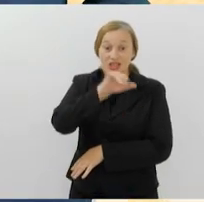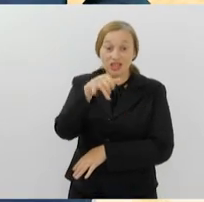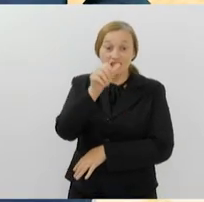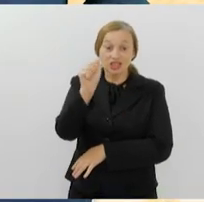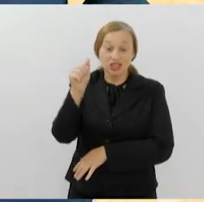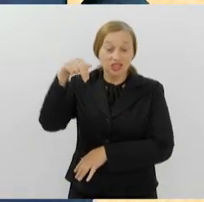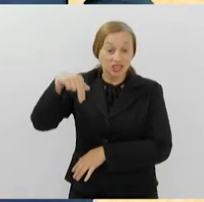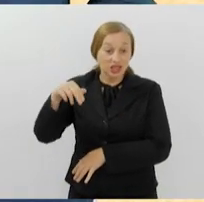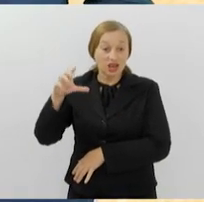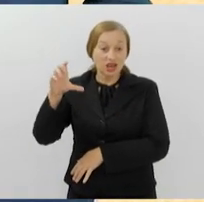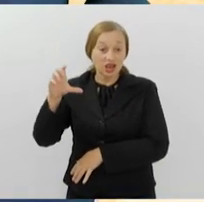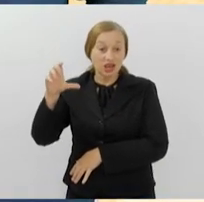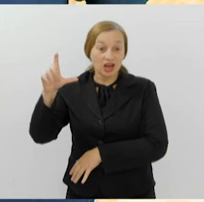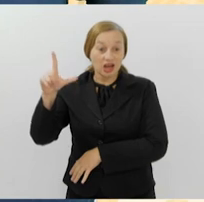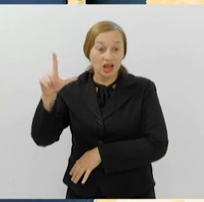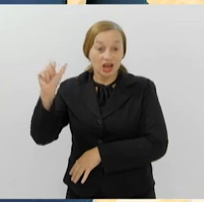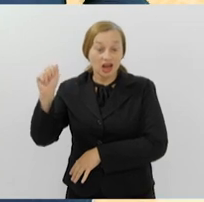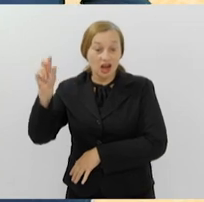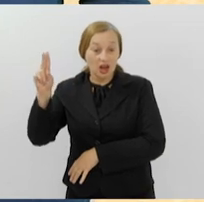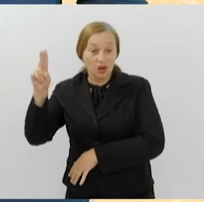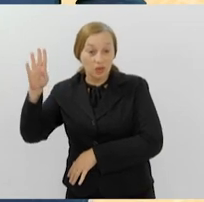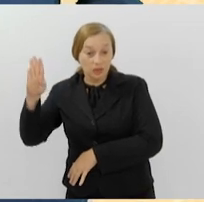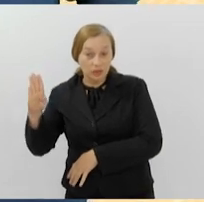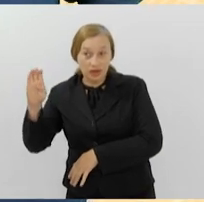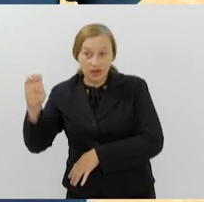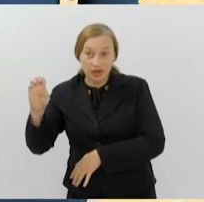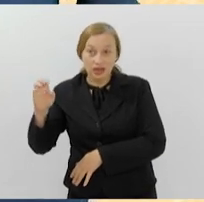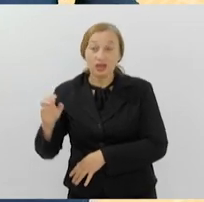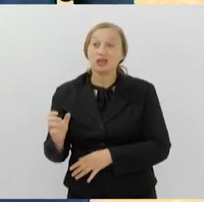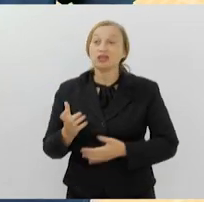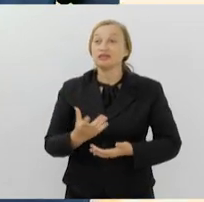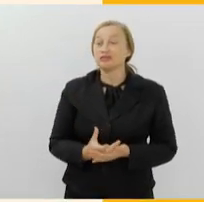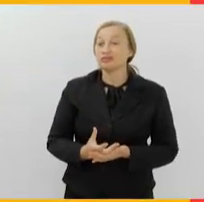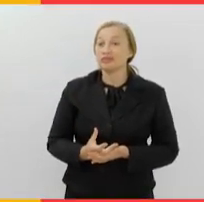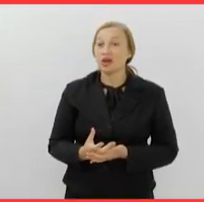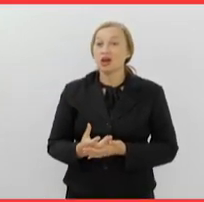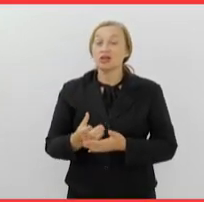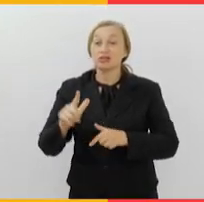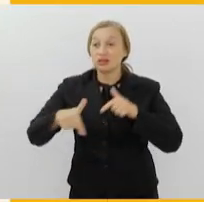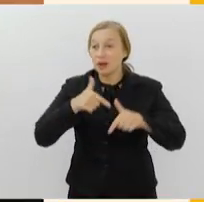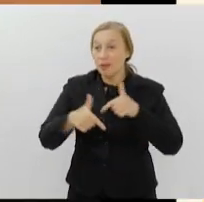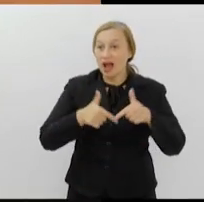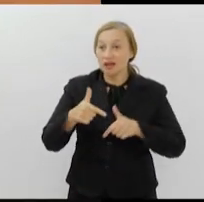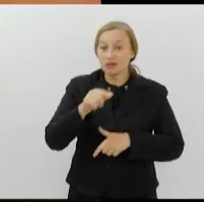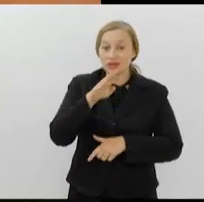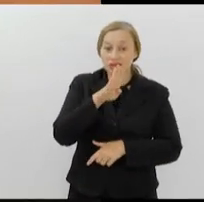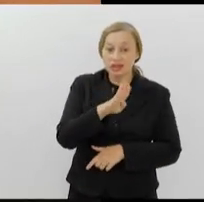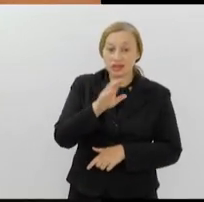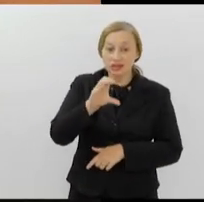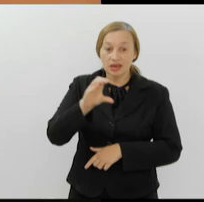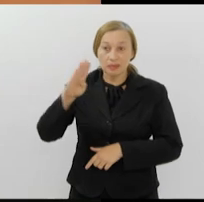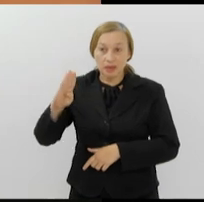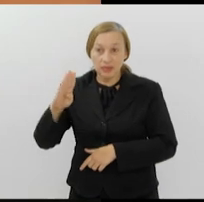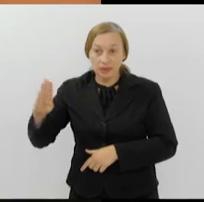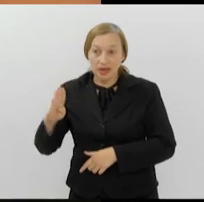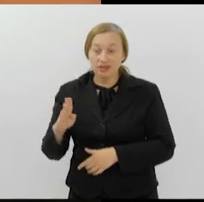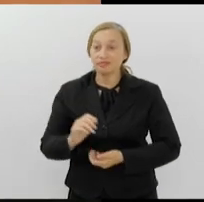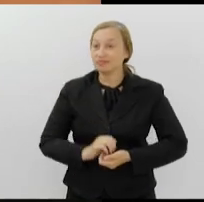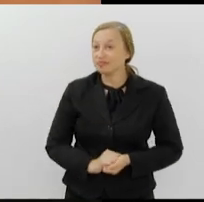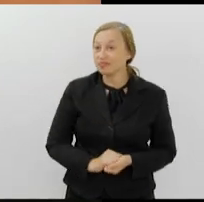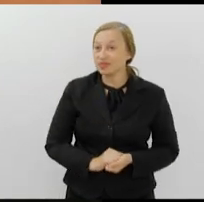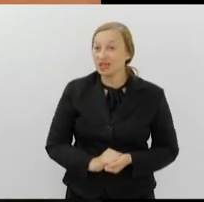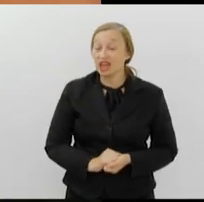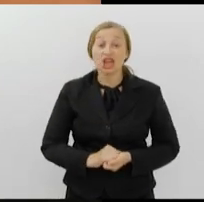ganha retrospectiva inédita sobre sua obra no Centro Cultural Banco do Brasil. Crítico, roteirista, diretor,